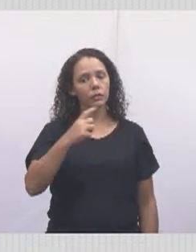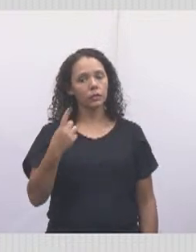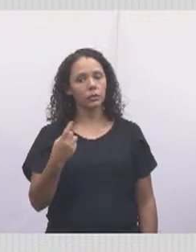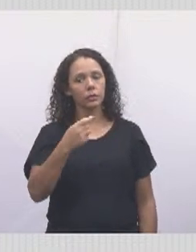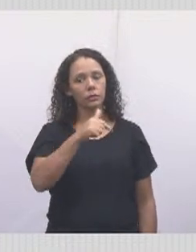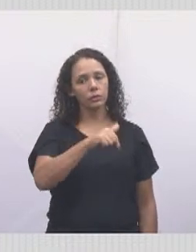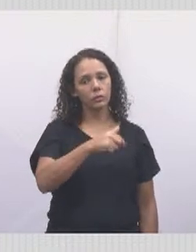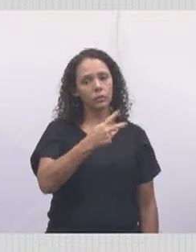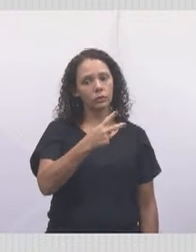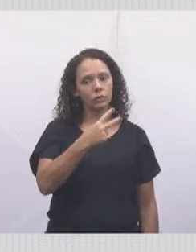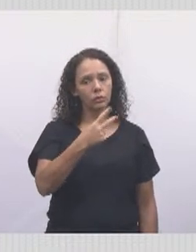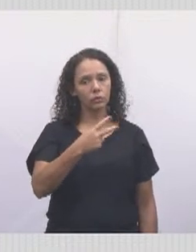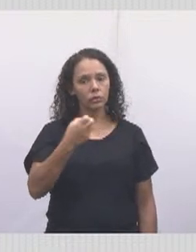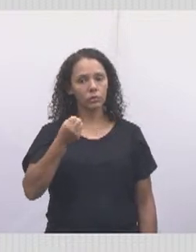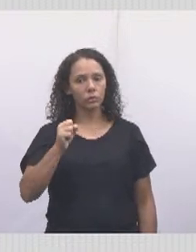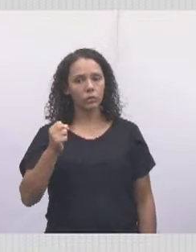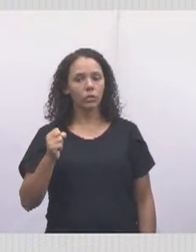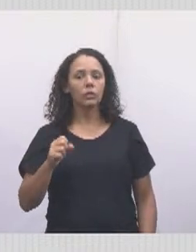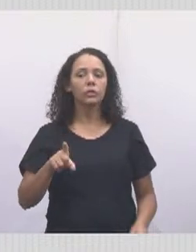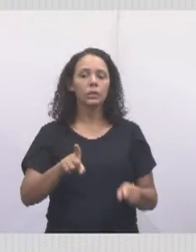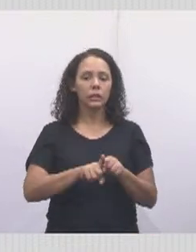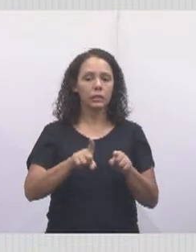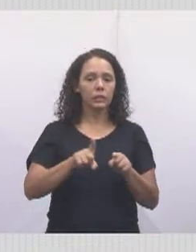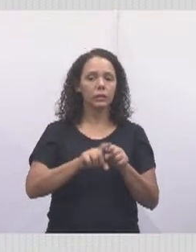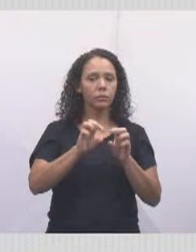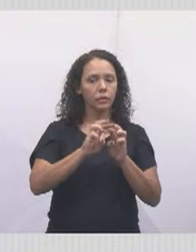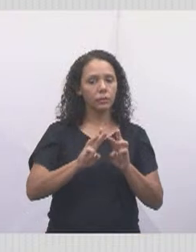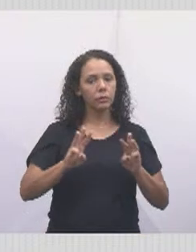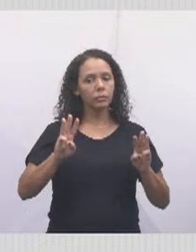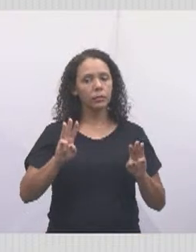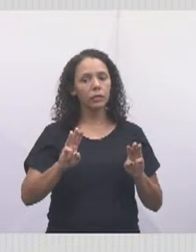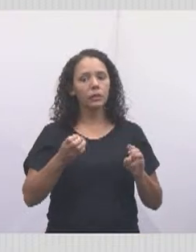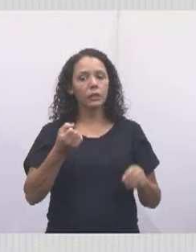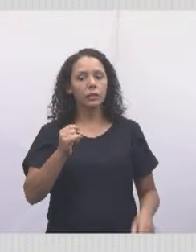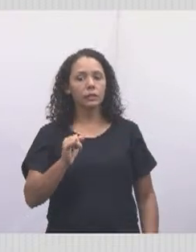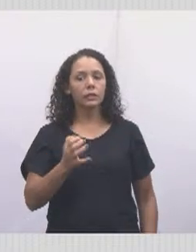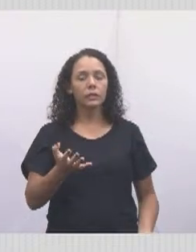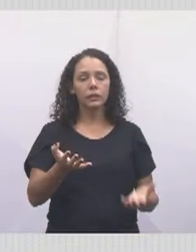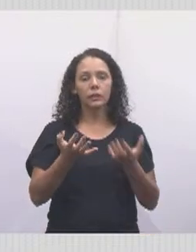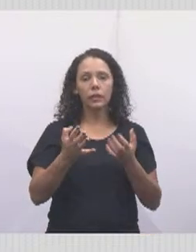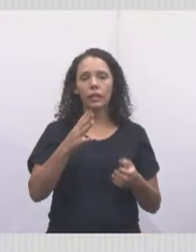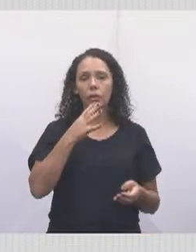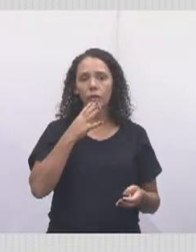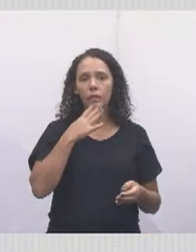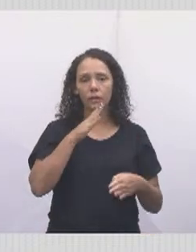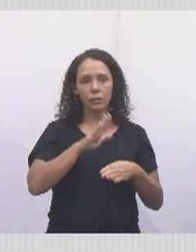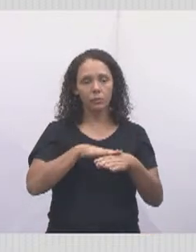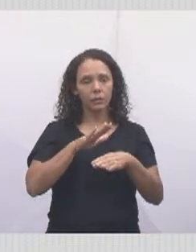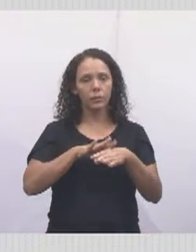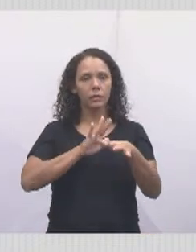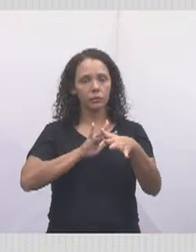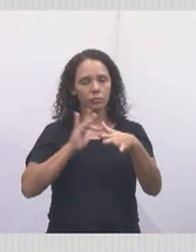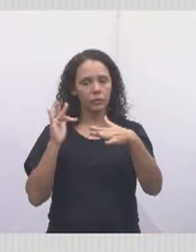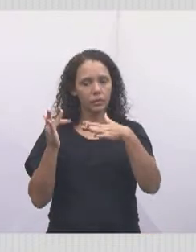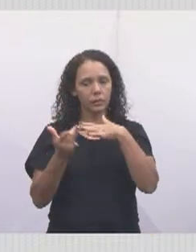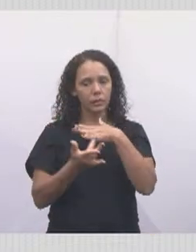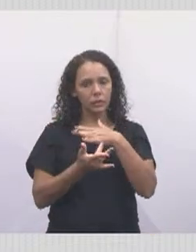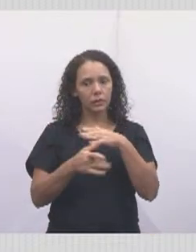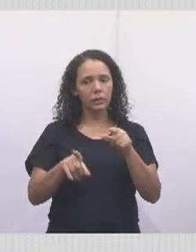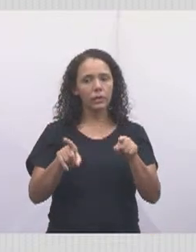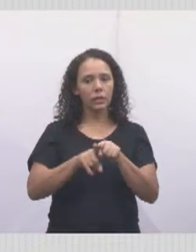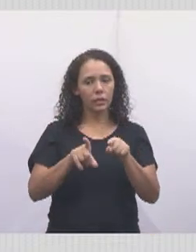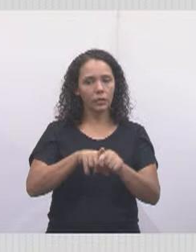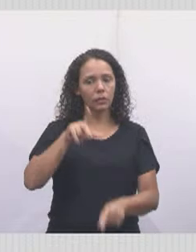também, o e-mail. Você quer conhecer mais do que eu posto nas minhas redes sociais, tem o